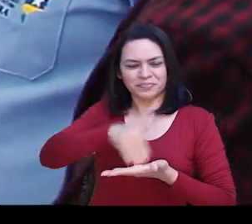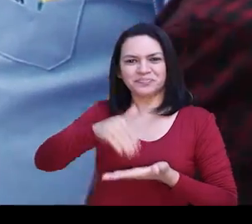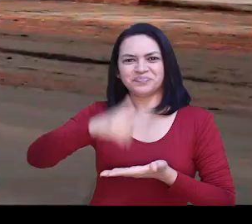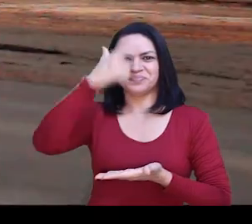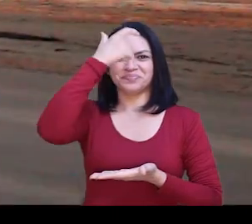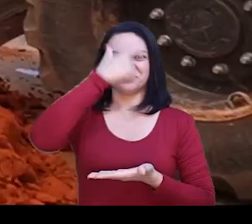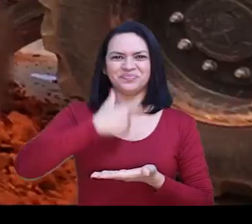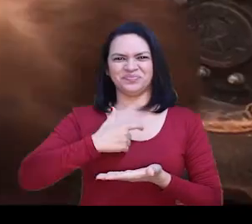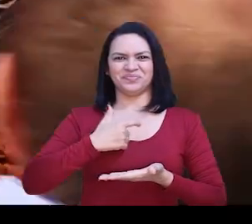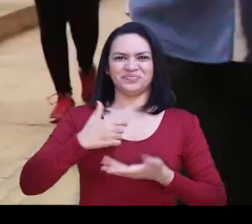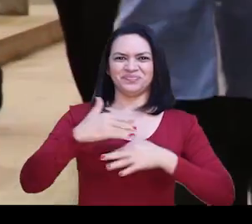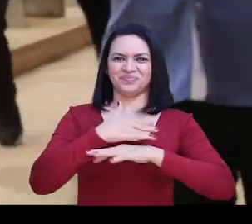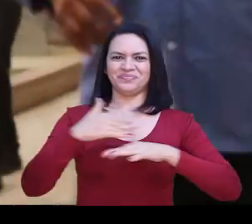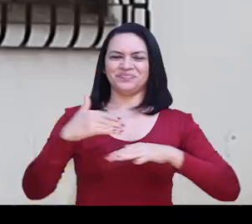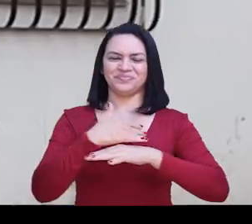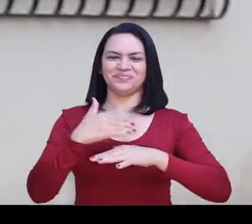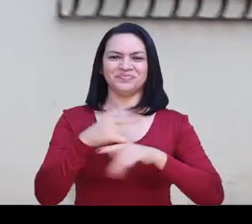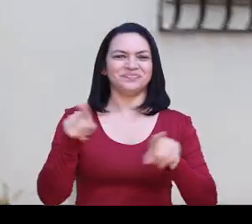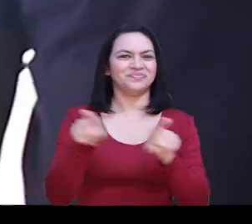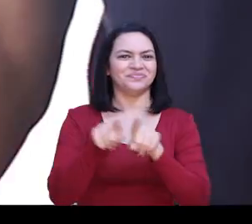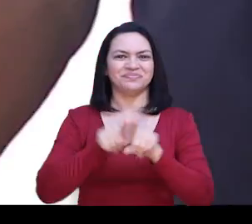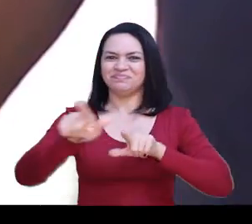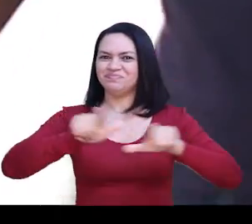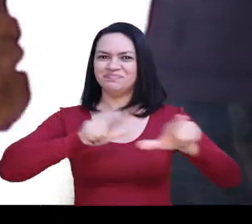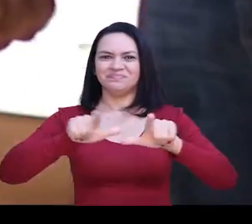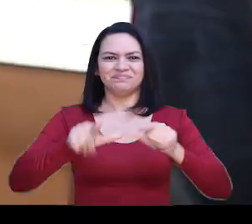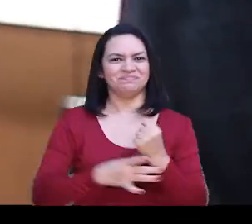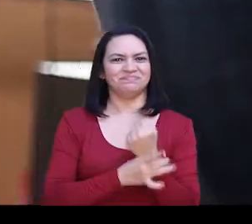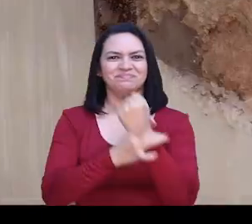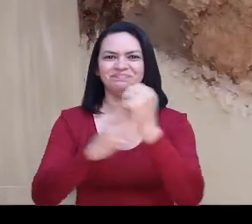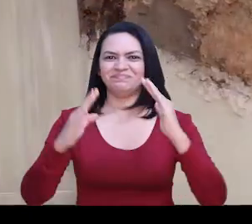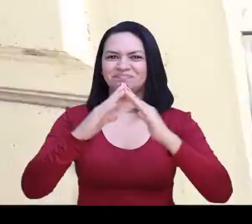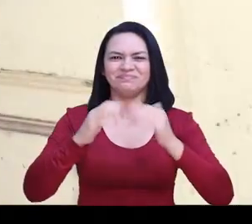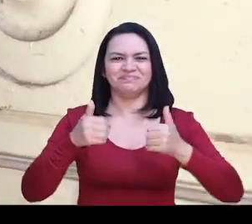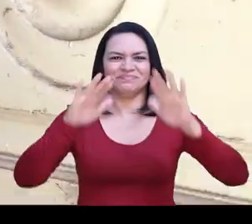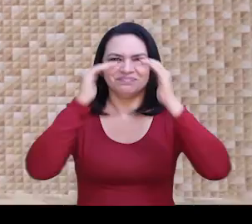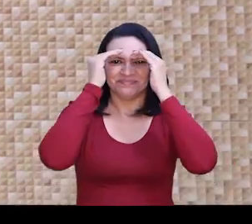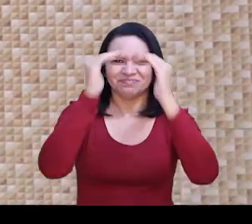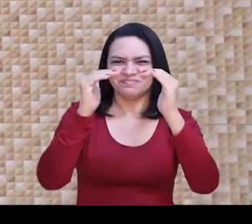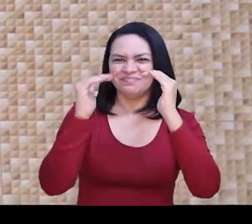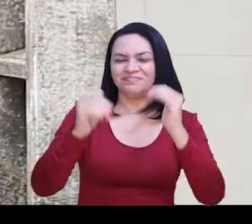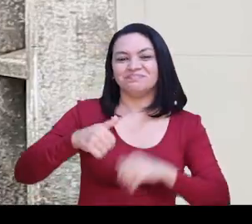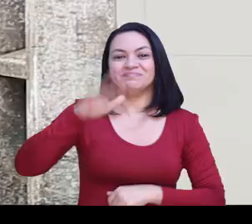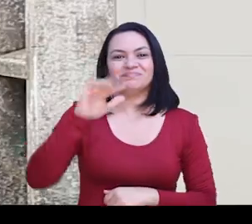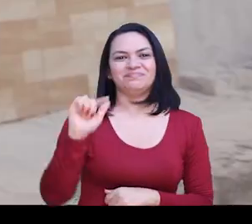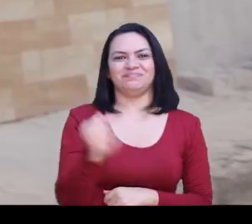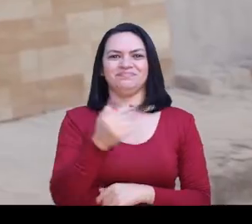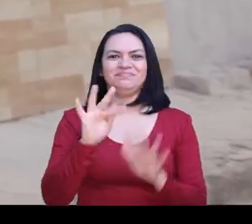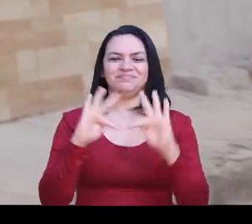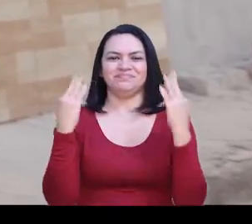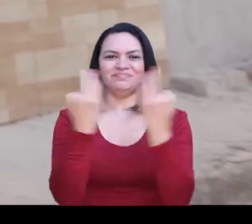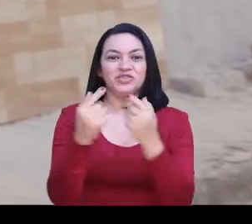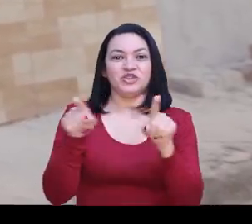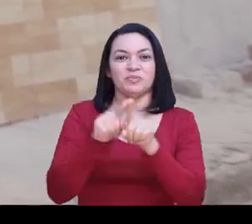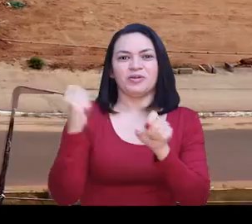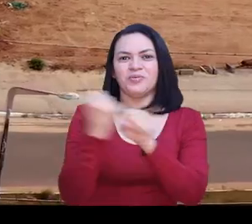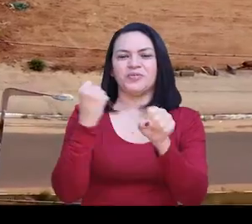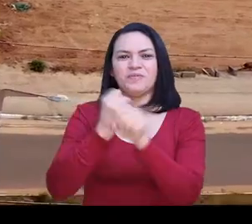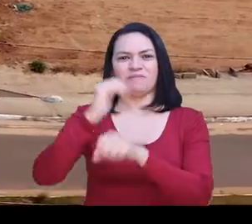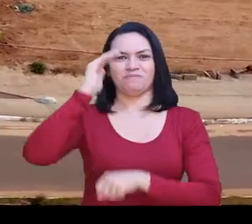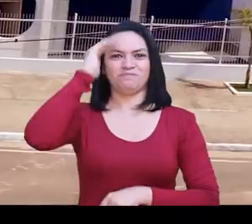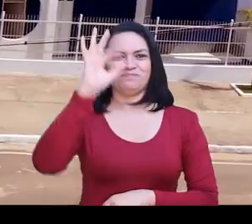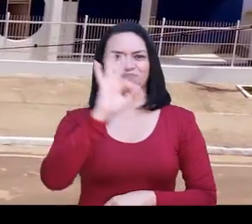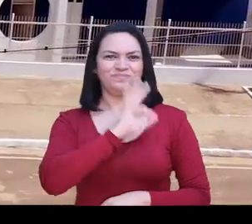Dino para ser secretário das cidades. Trabalhou para garantir casas mais dignas para mais de sete mil famílias, para construir o